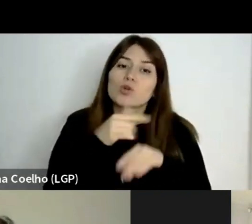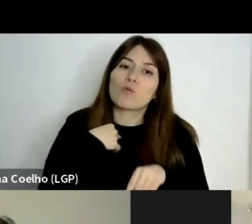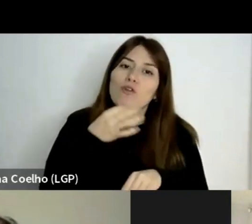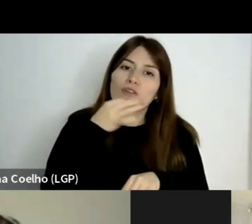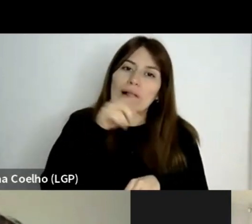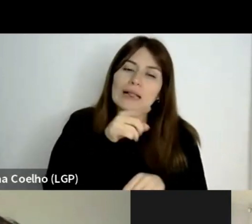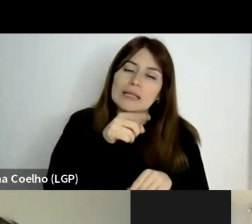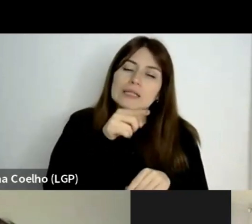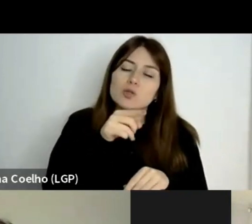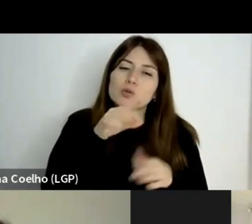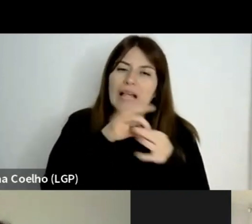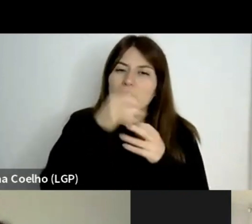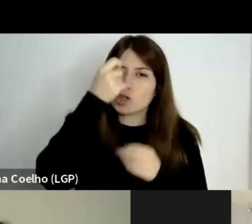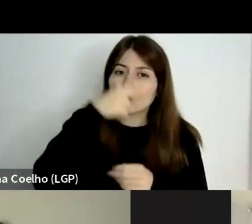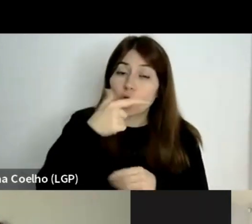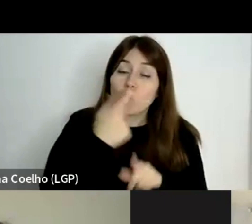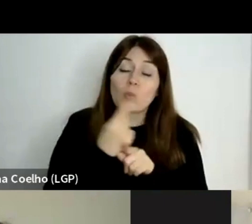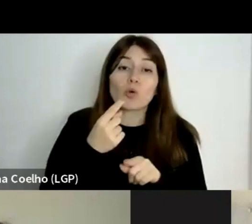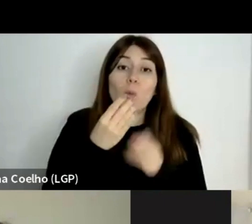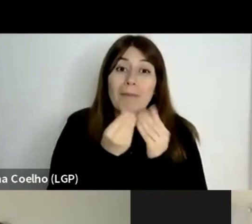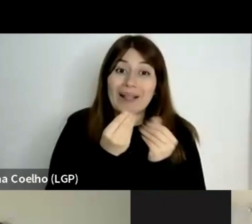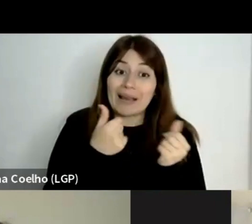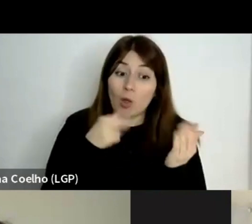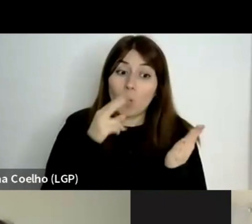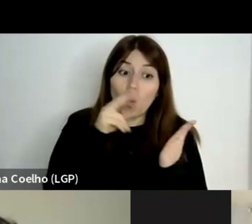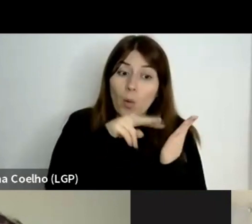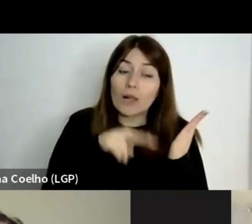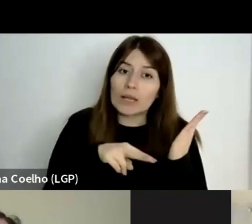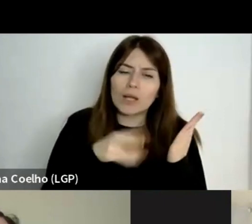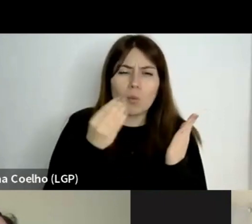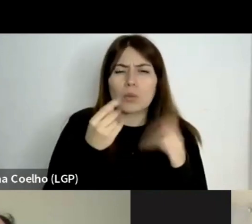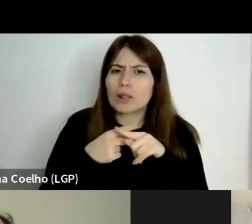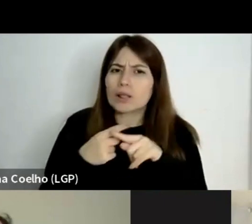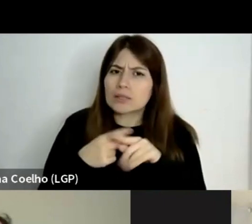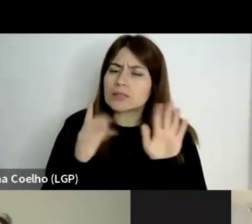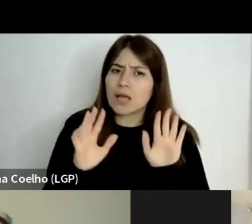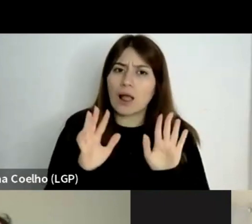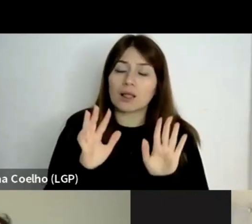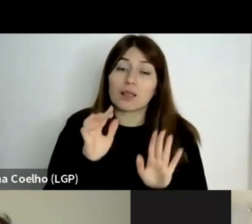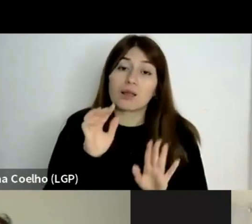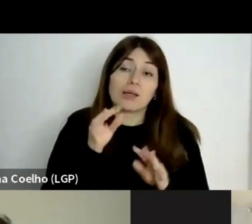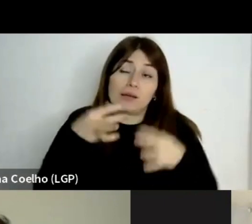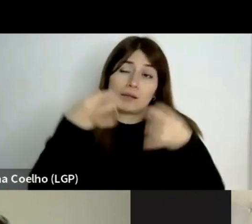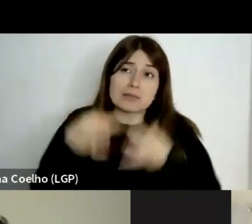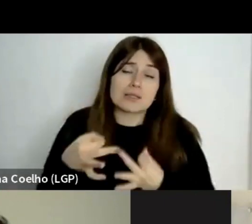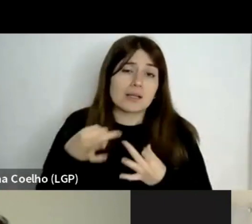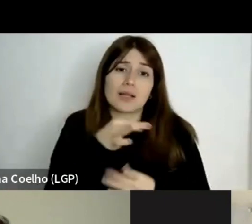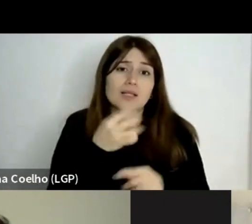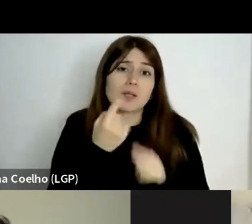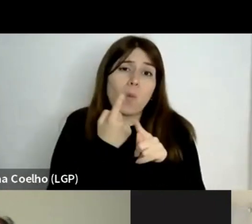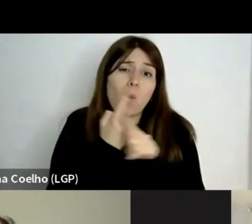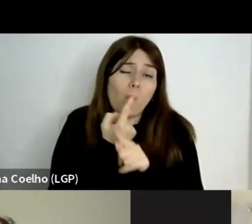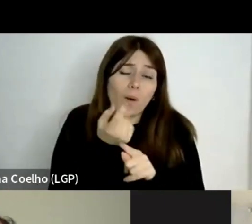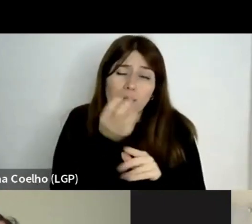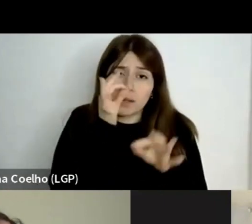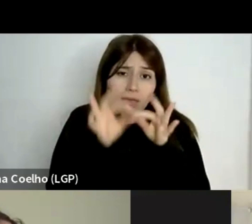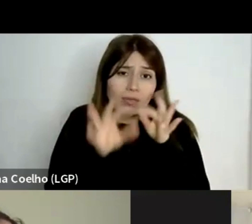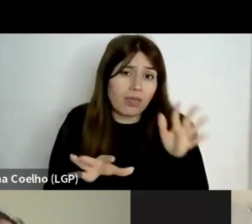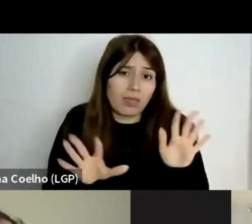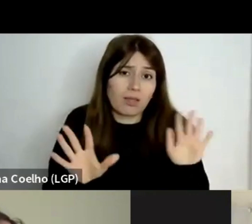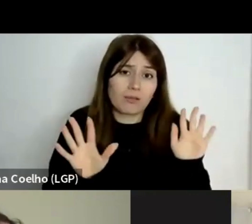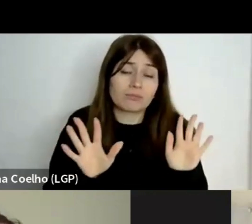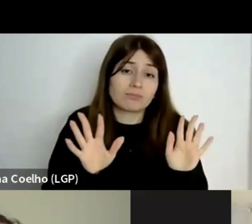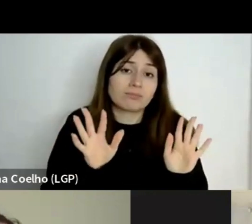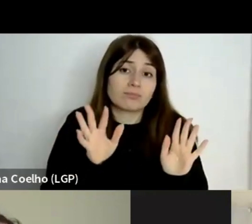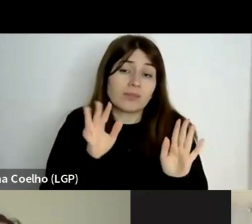material que encontrei e que, certamente, é apenas uma minúscula parte do material que